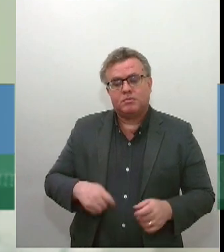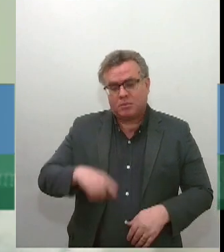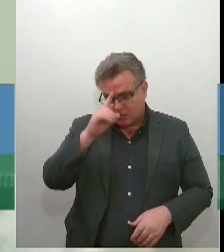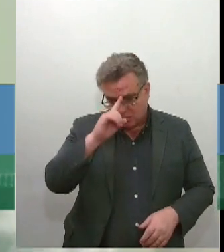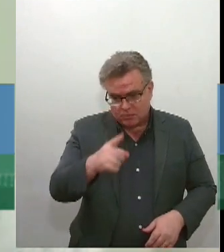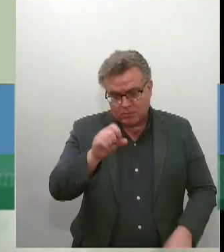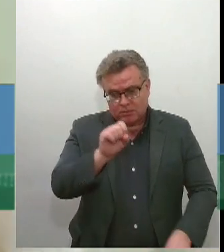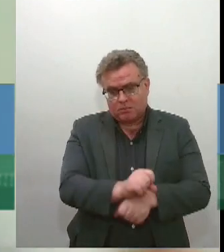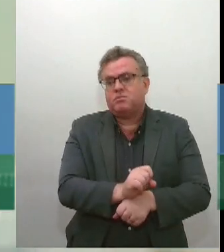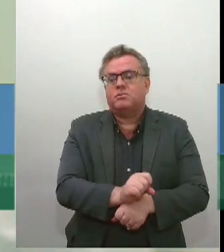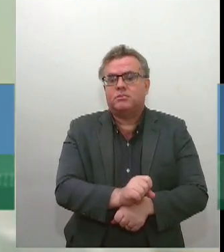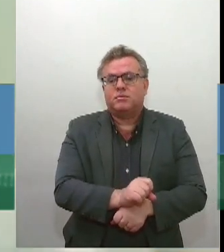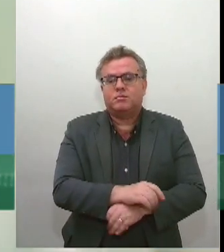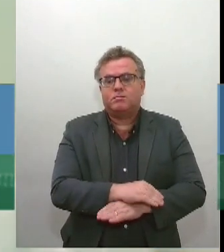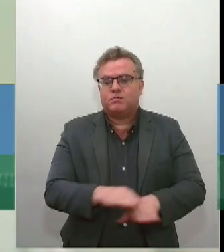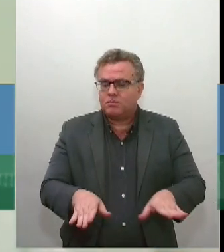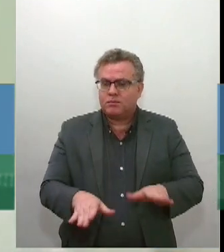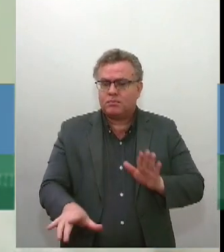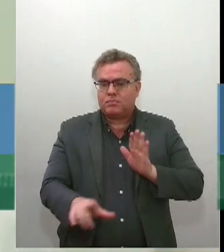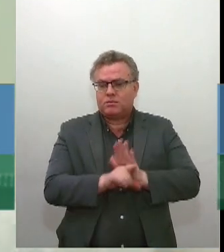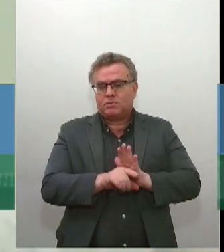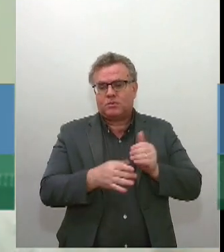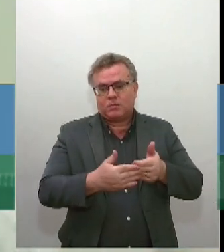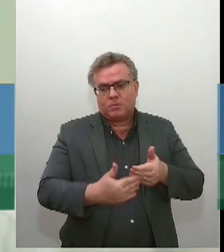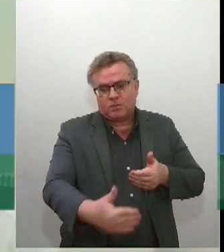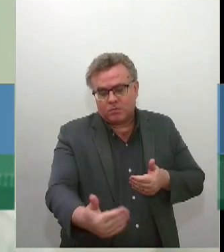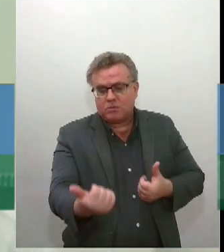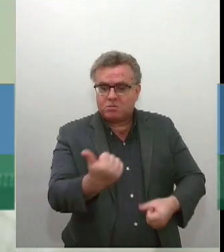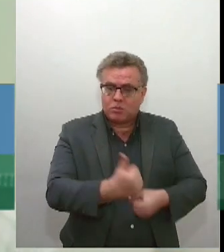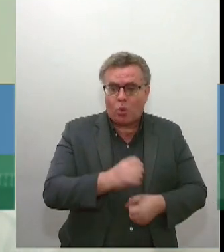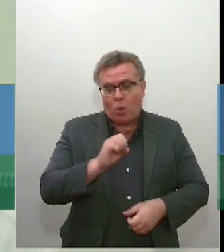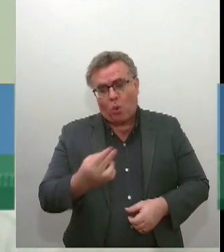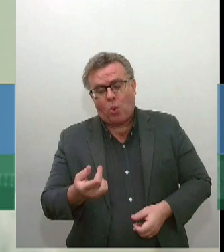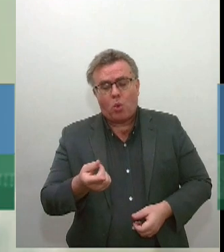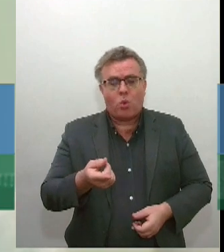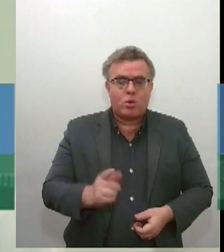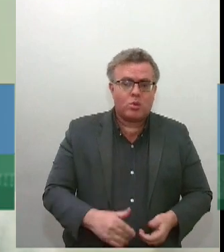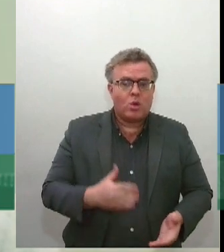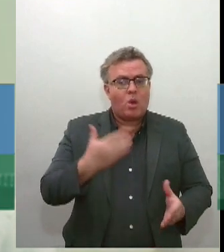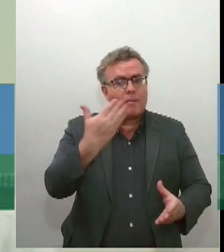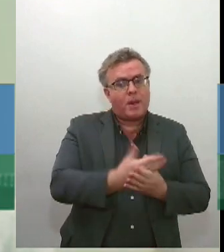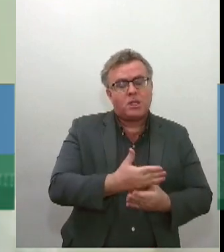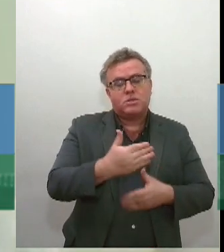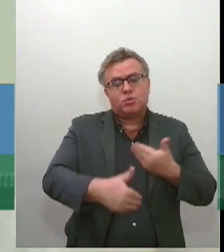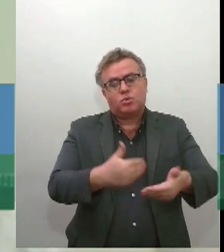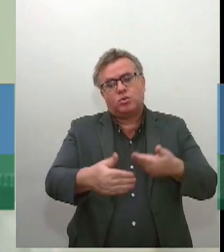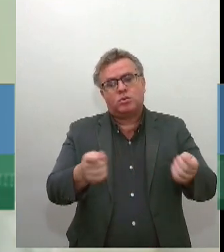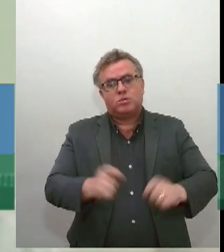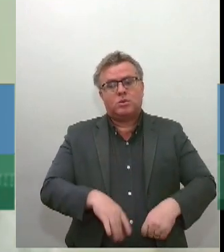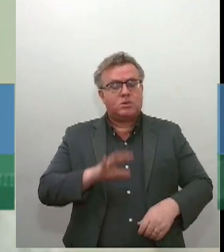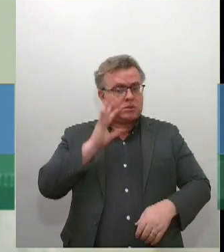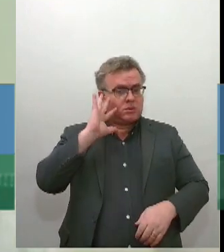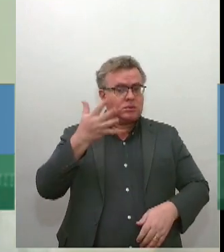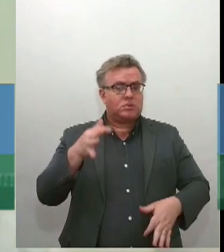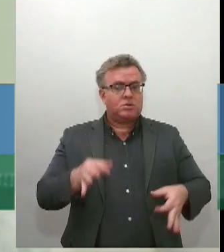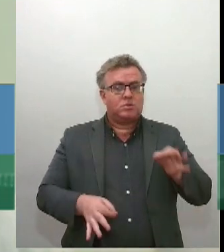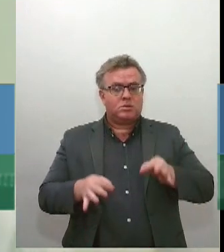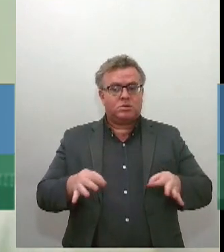efeitos daquela lei até que haja uma decisão colegiada, até que o processo seja decidido a termo.